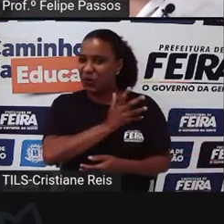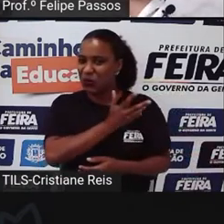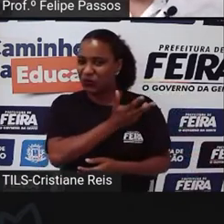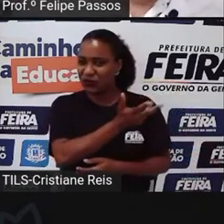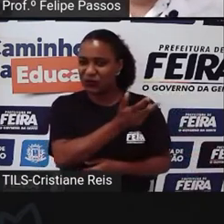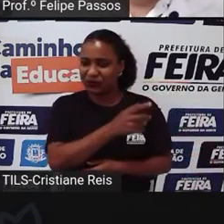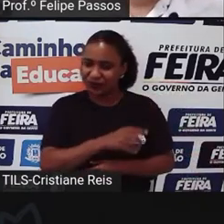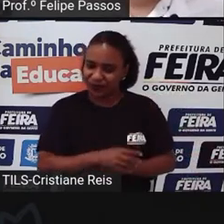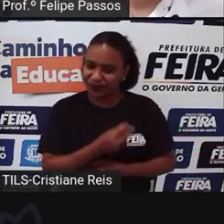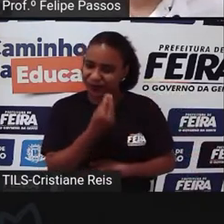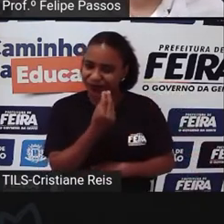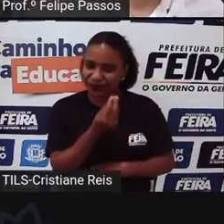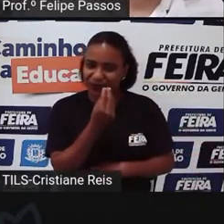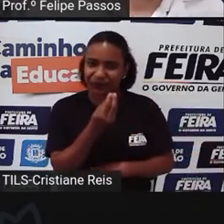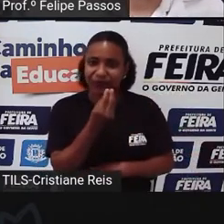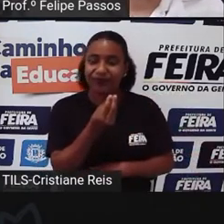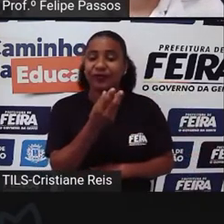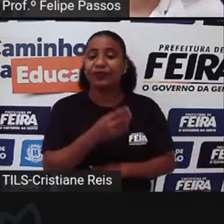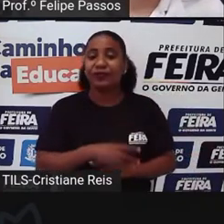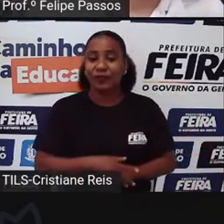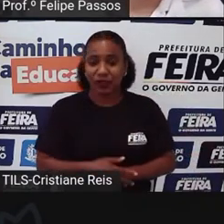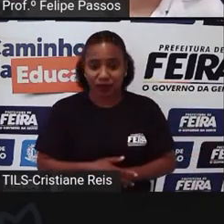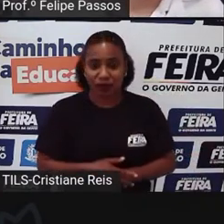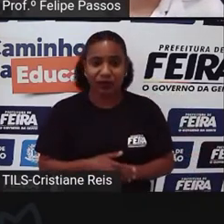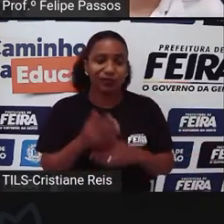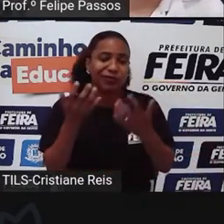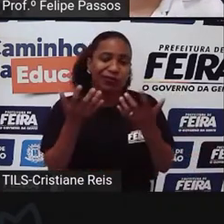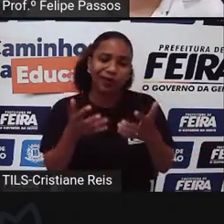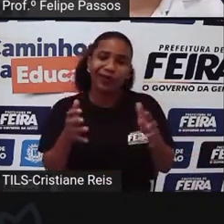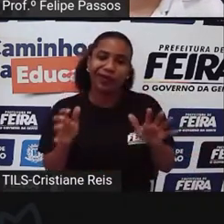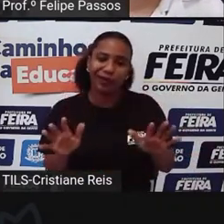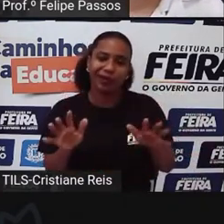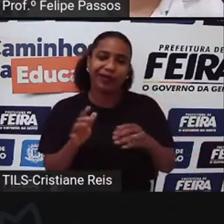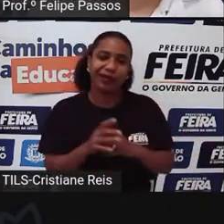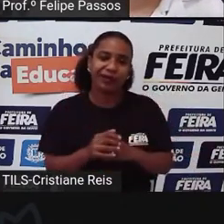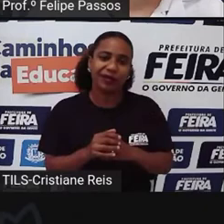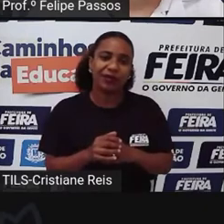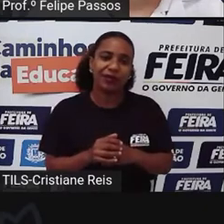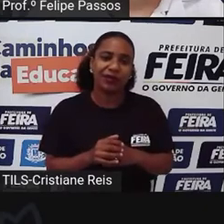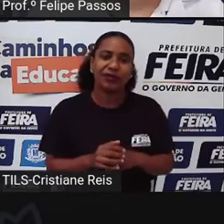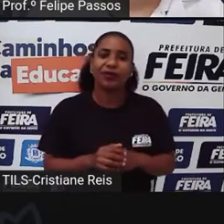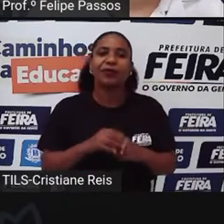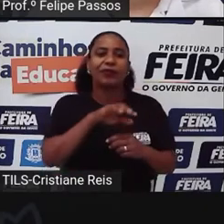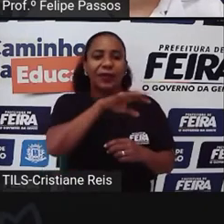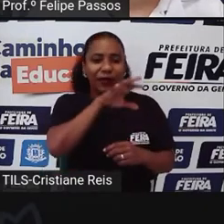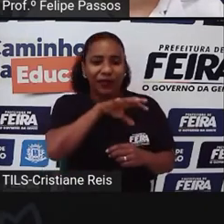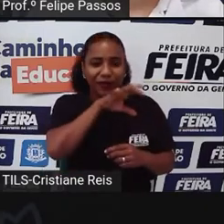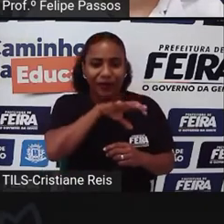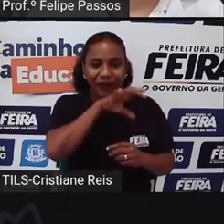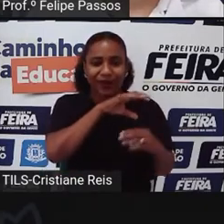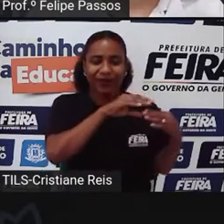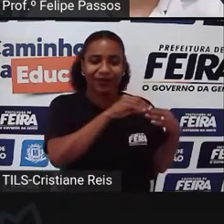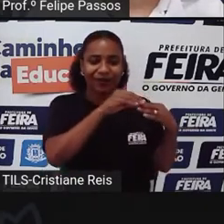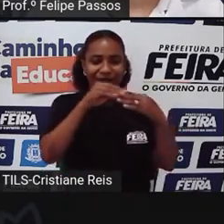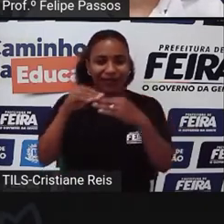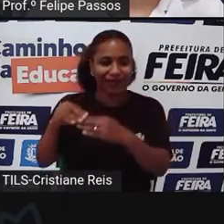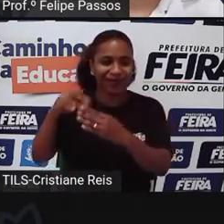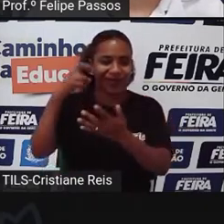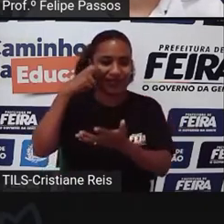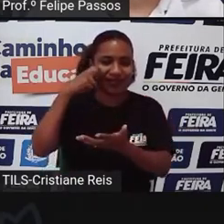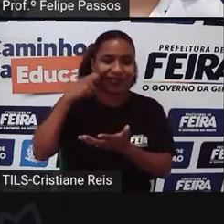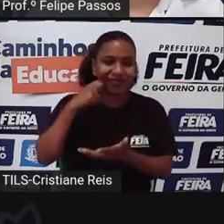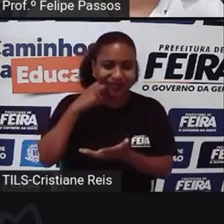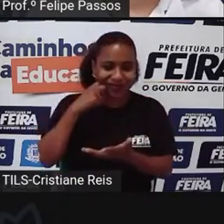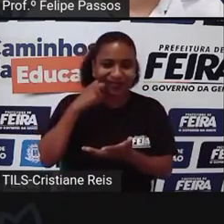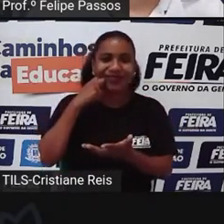Então Não é a situação Que a gente queria Essa A gente queria o seguinte Pega o animal Trata Vai para a adoção Abre espaço Para